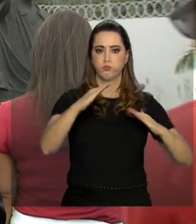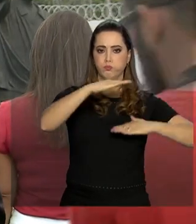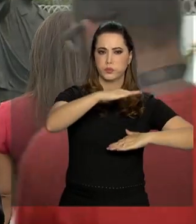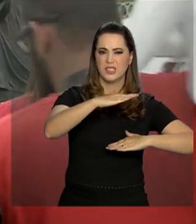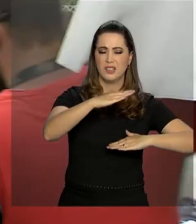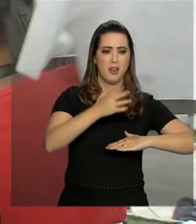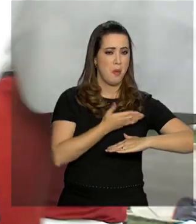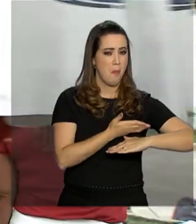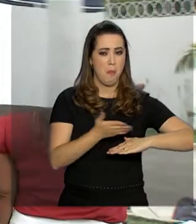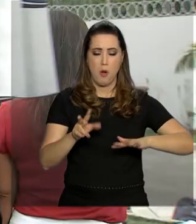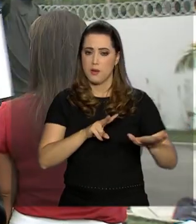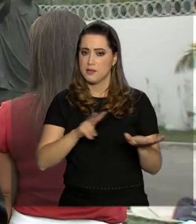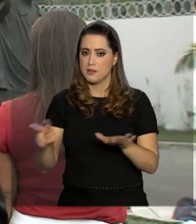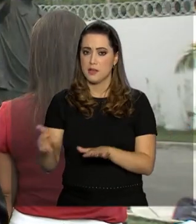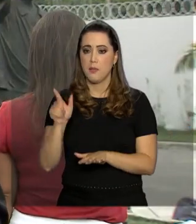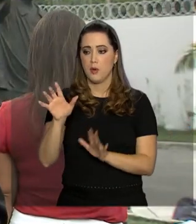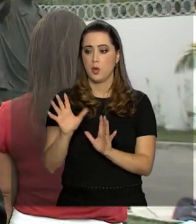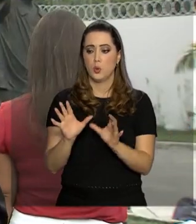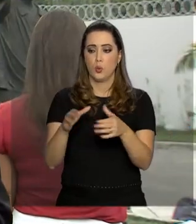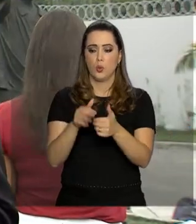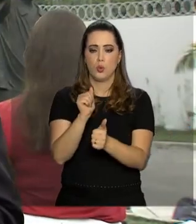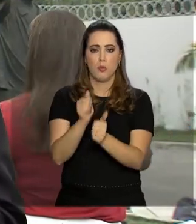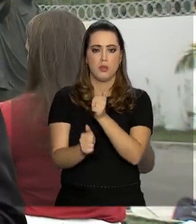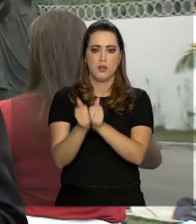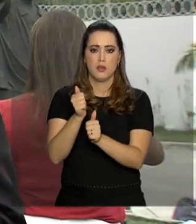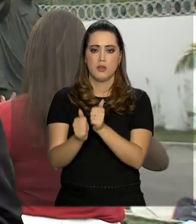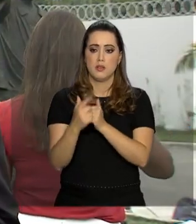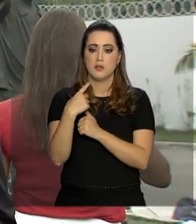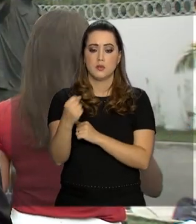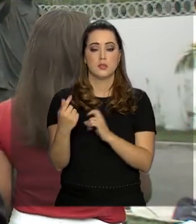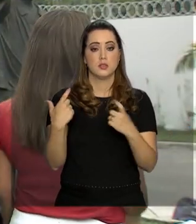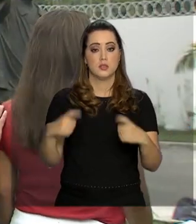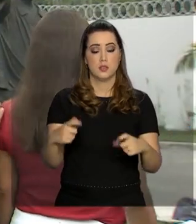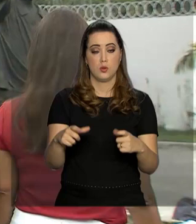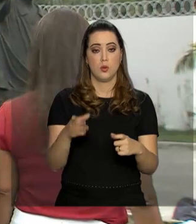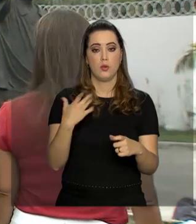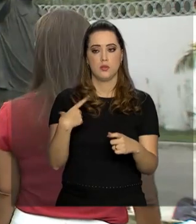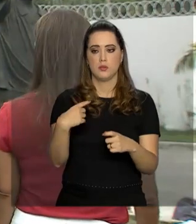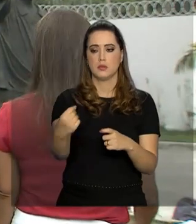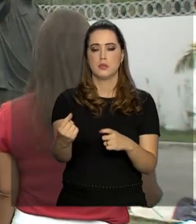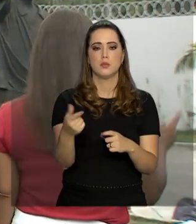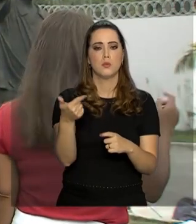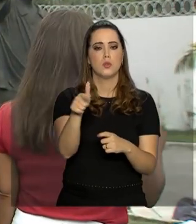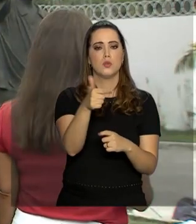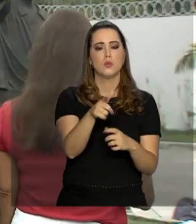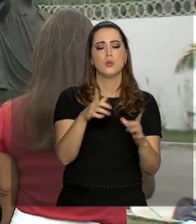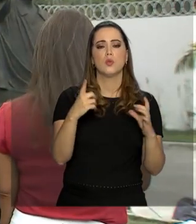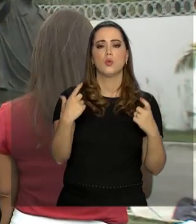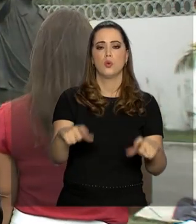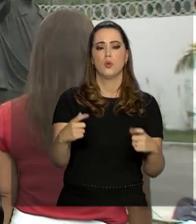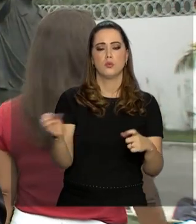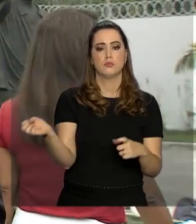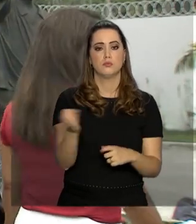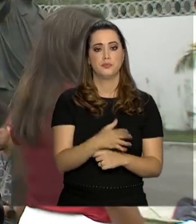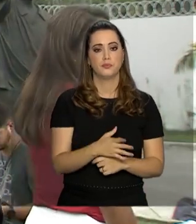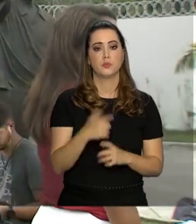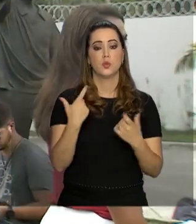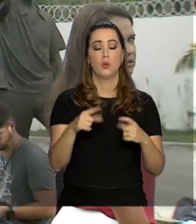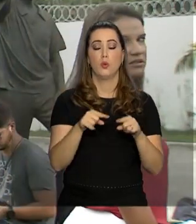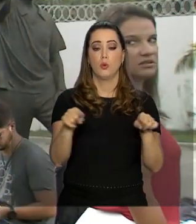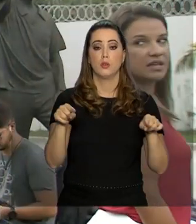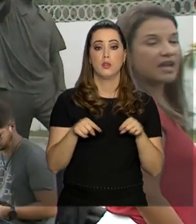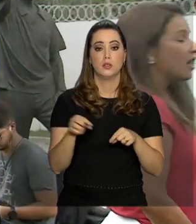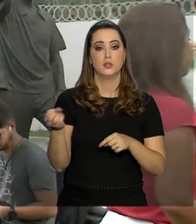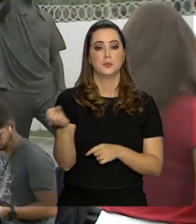em poucas semanas os jogadores seriam transferidos Iriam deixar esses containers e iriam para um estabelecimento novo Uma unidade